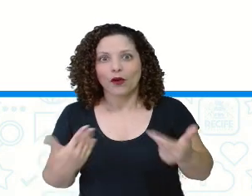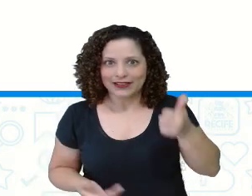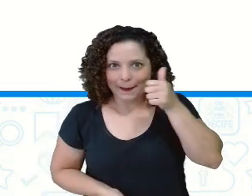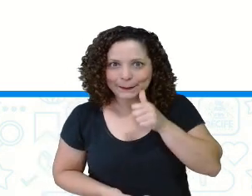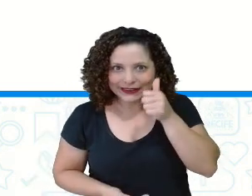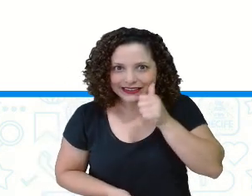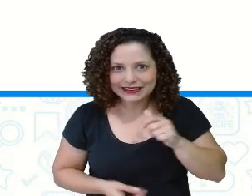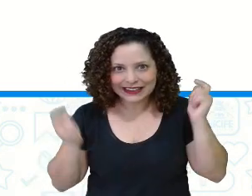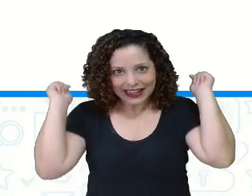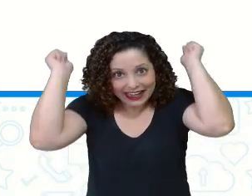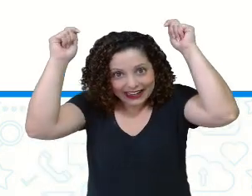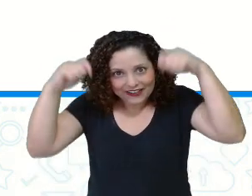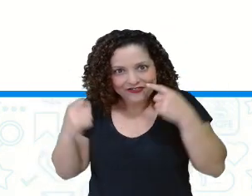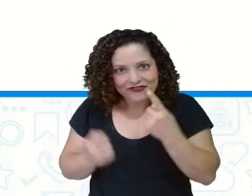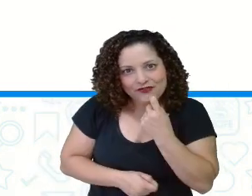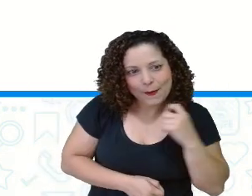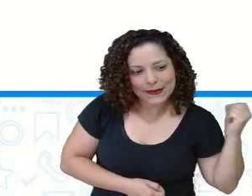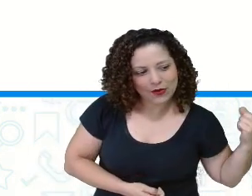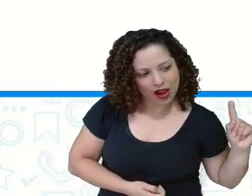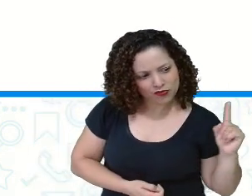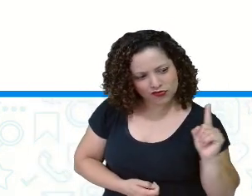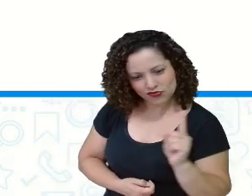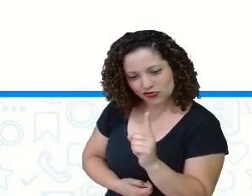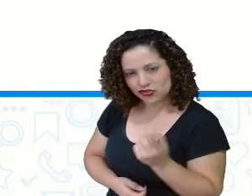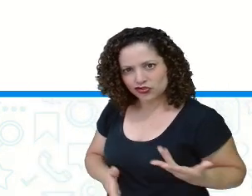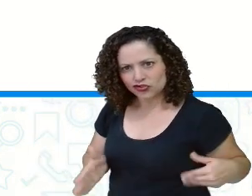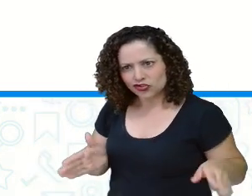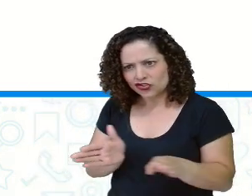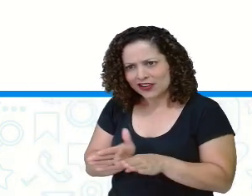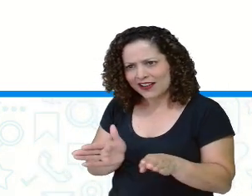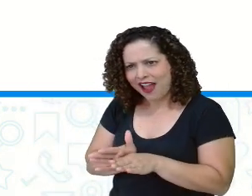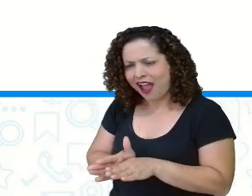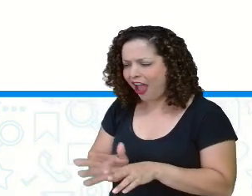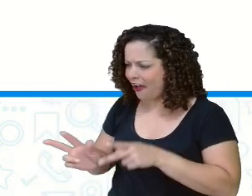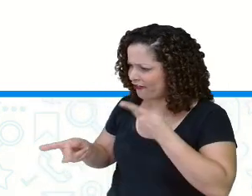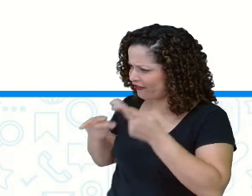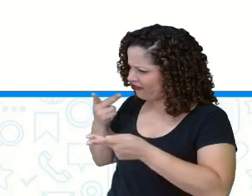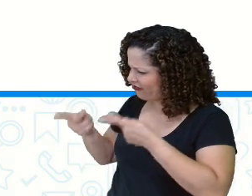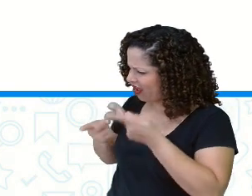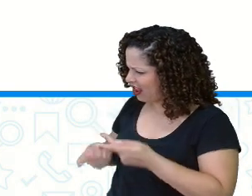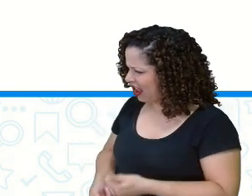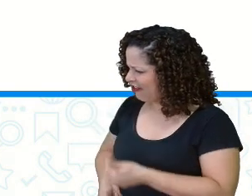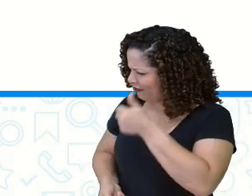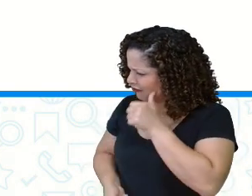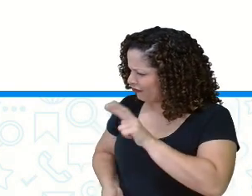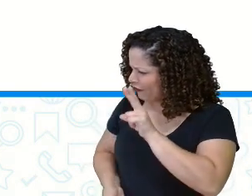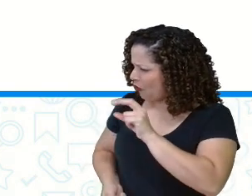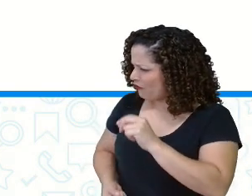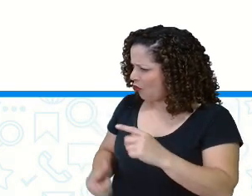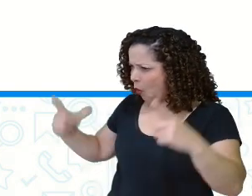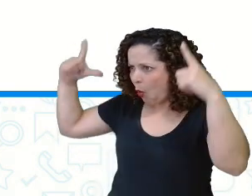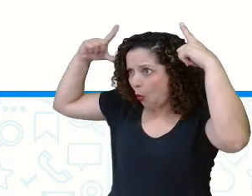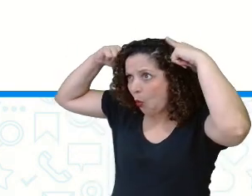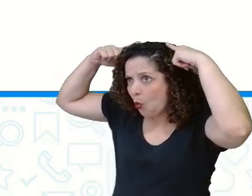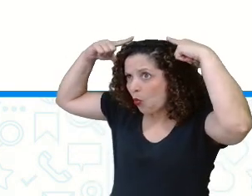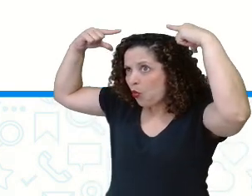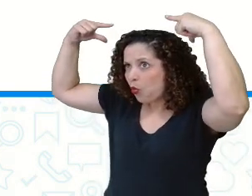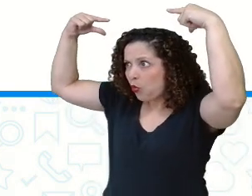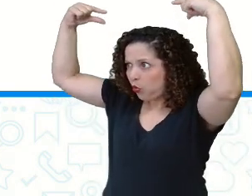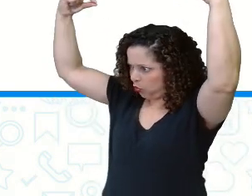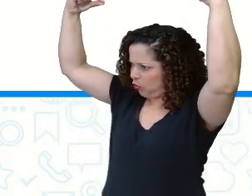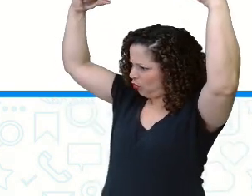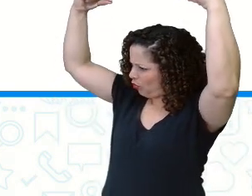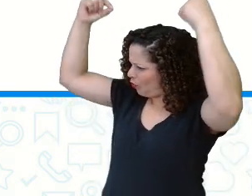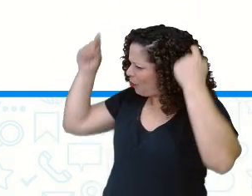chega, que é nesse momento aí que ele está disfarçado. A Chapeuzinho diz, vovó, que ureiras grande você tem?